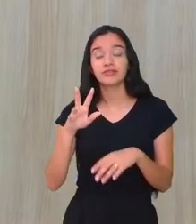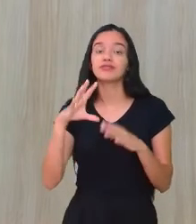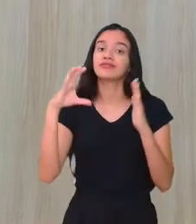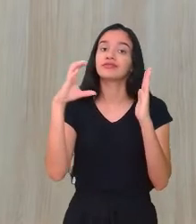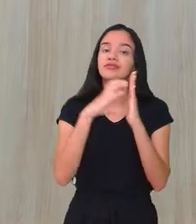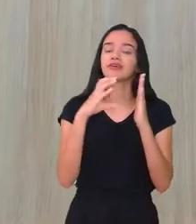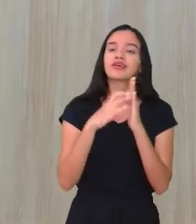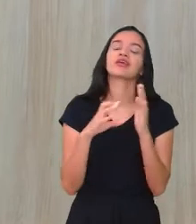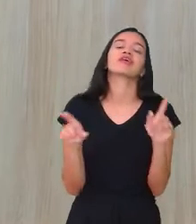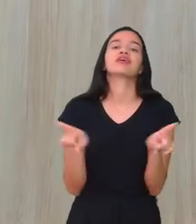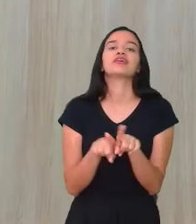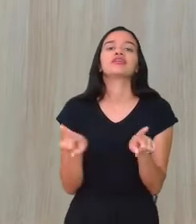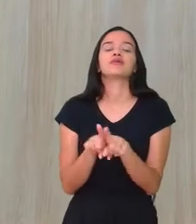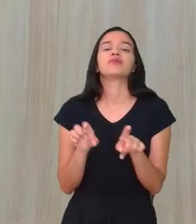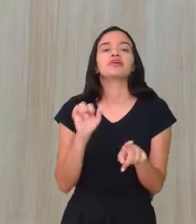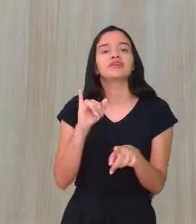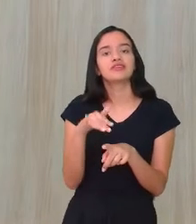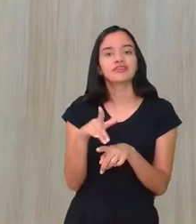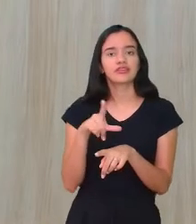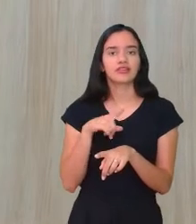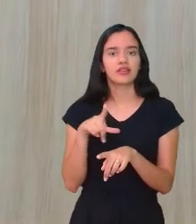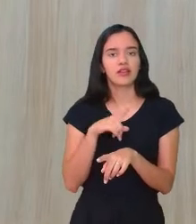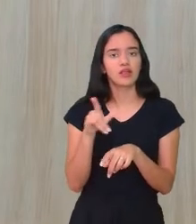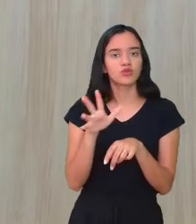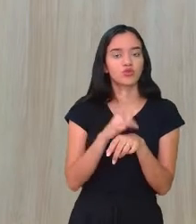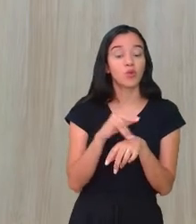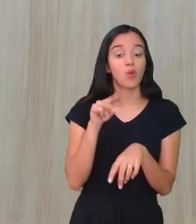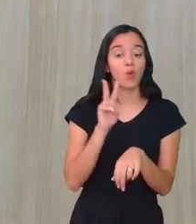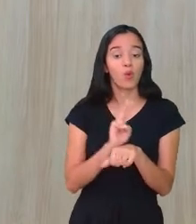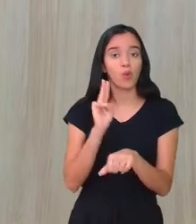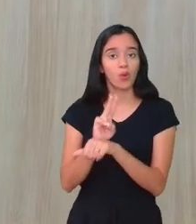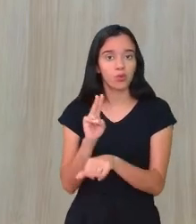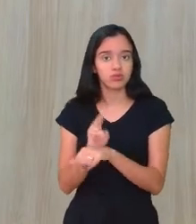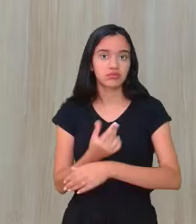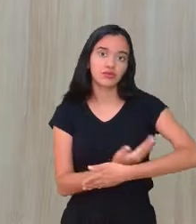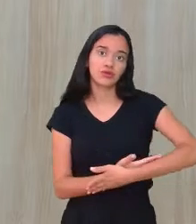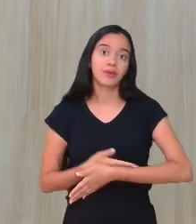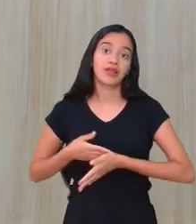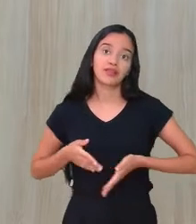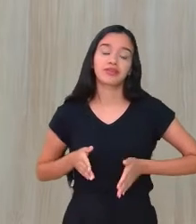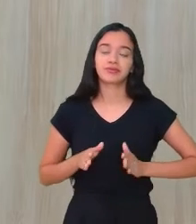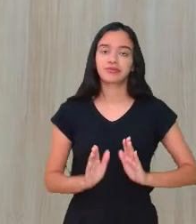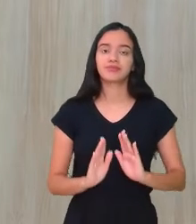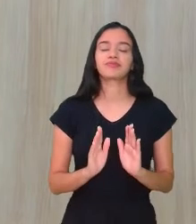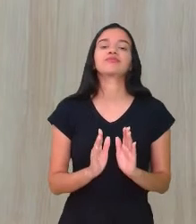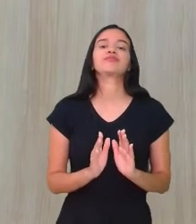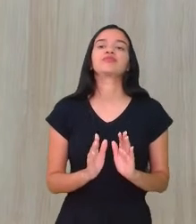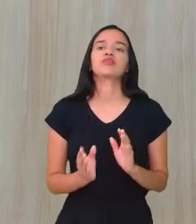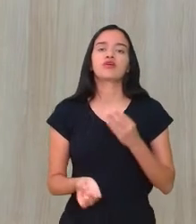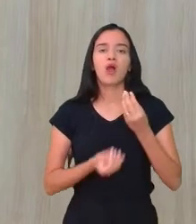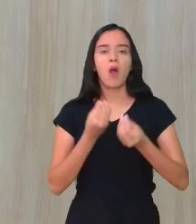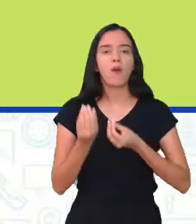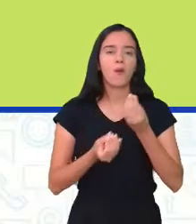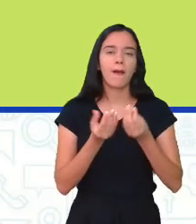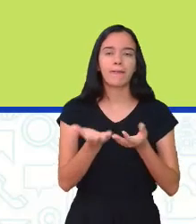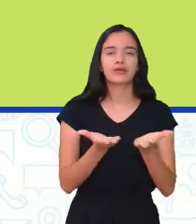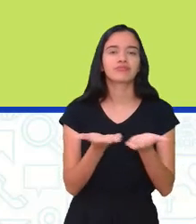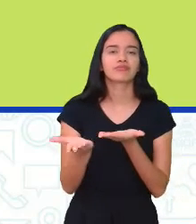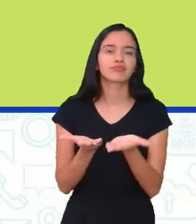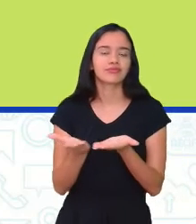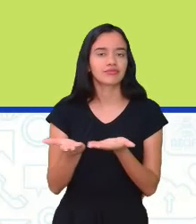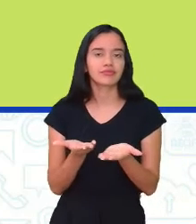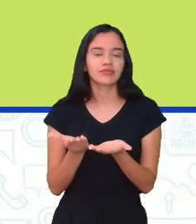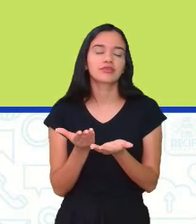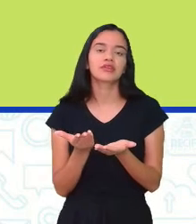sífilis então já cuidando daquele bebê que está nascendo e como é feito o tratamento